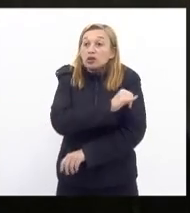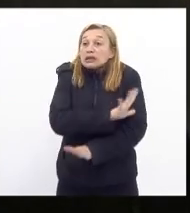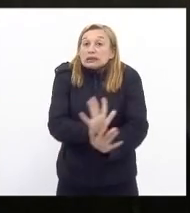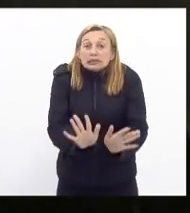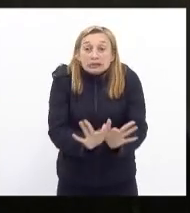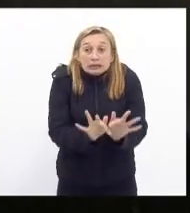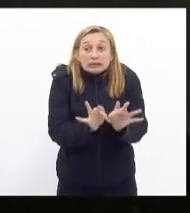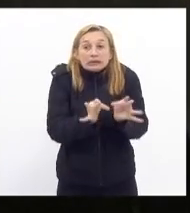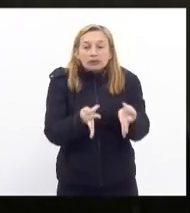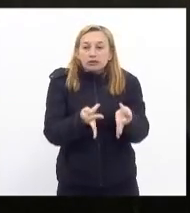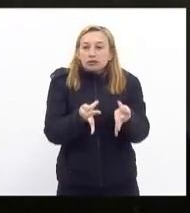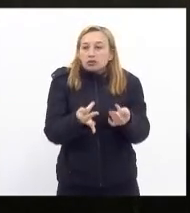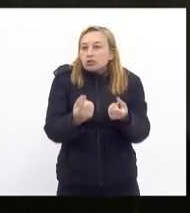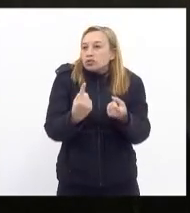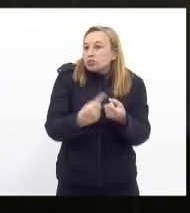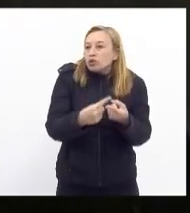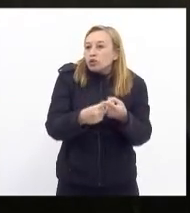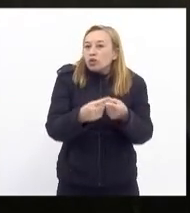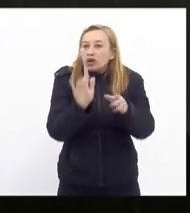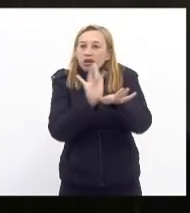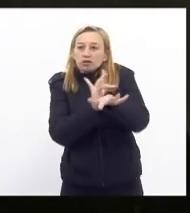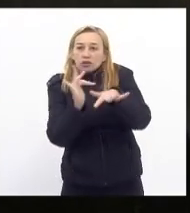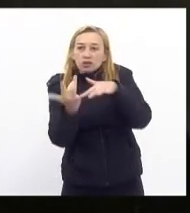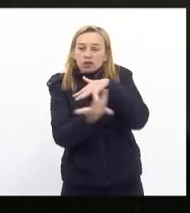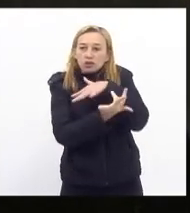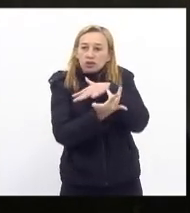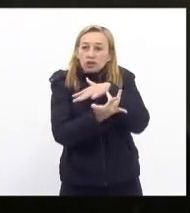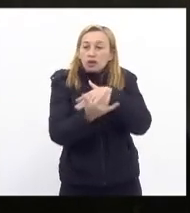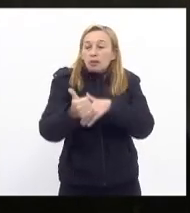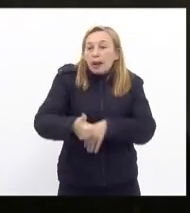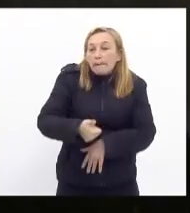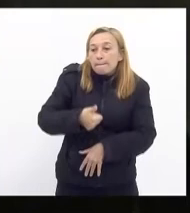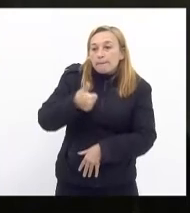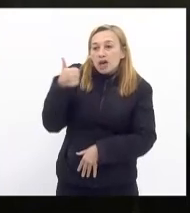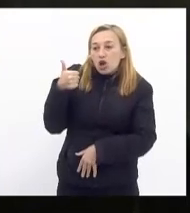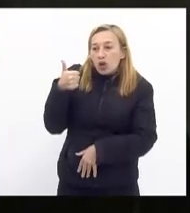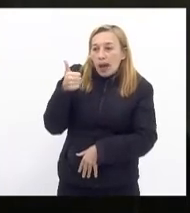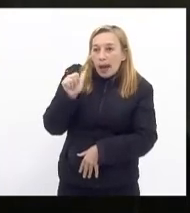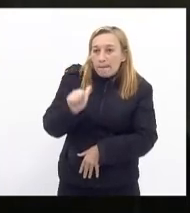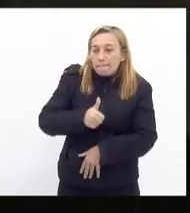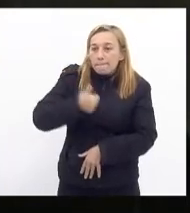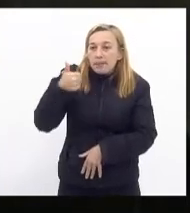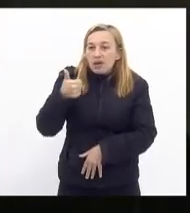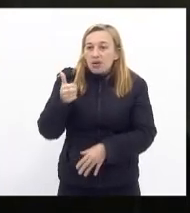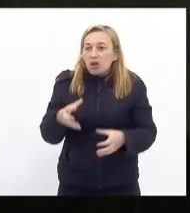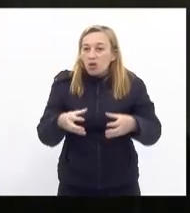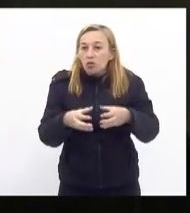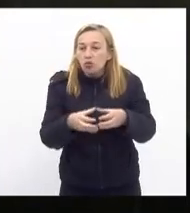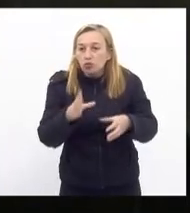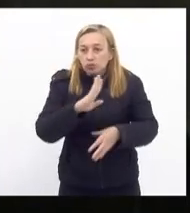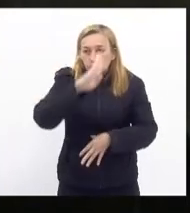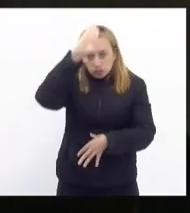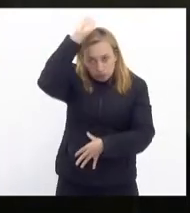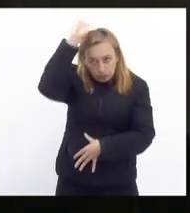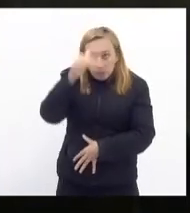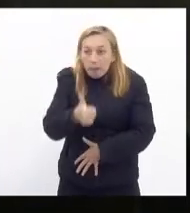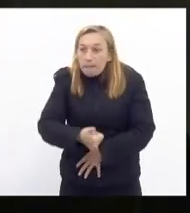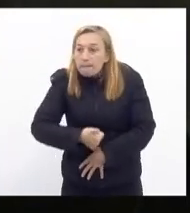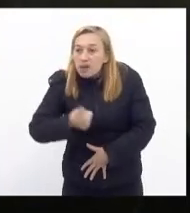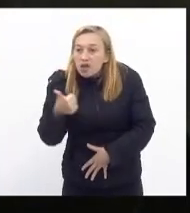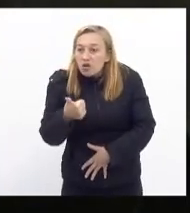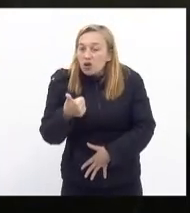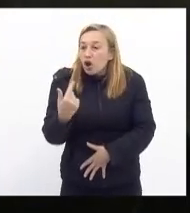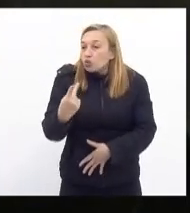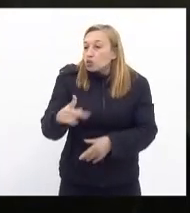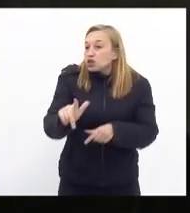porque colocaram suas mídias sociais para melhorar melhorar a corporação e melhorar o